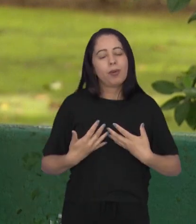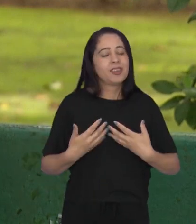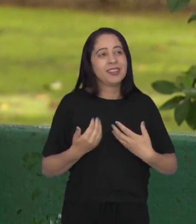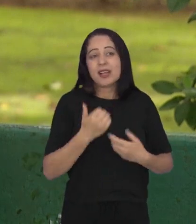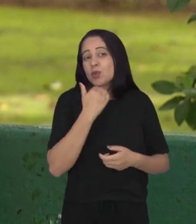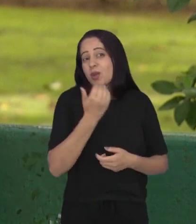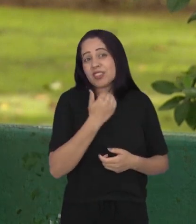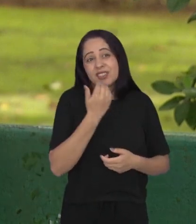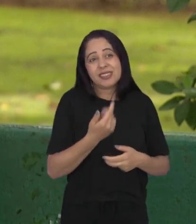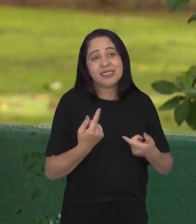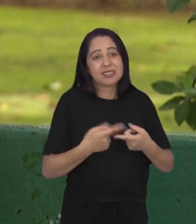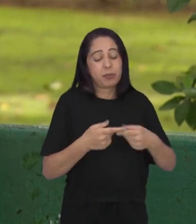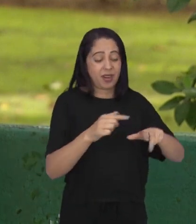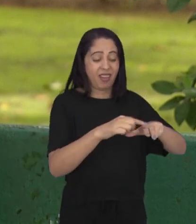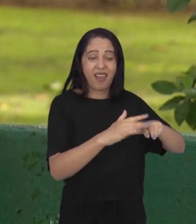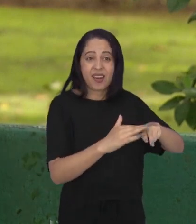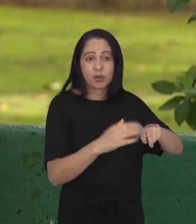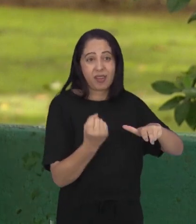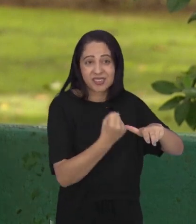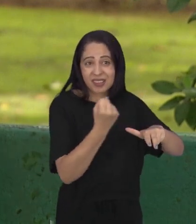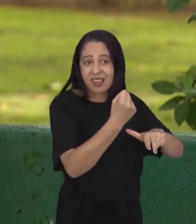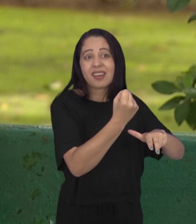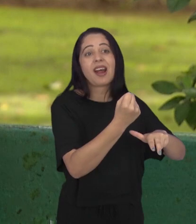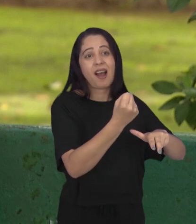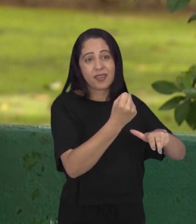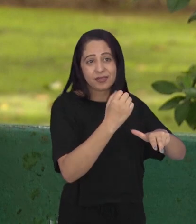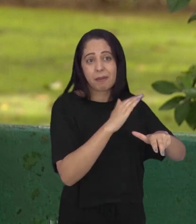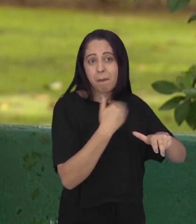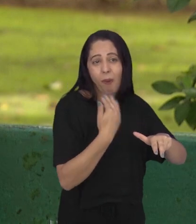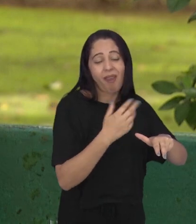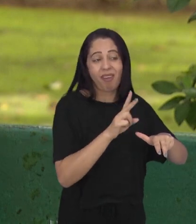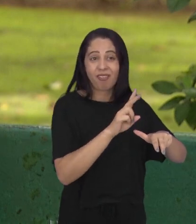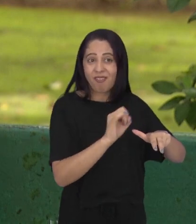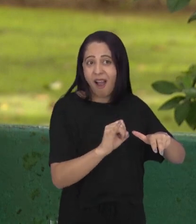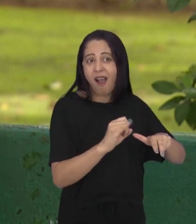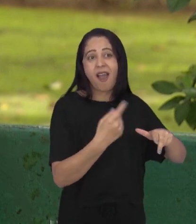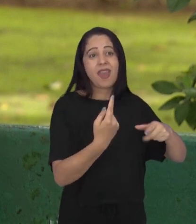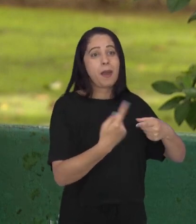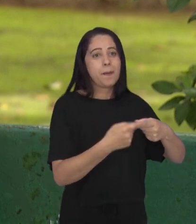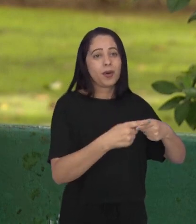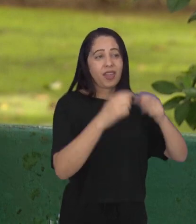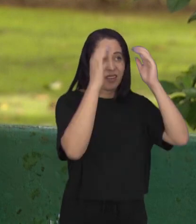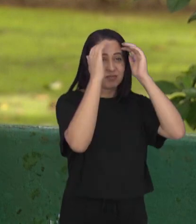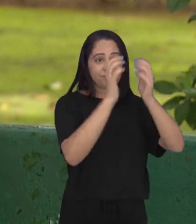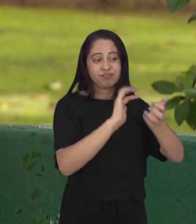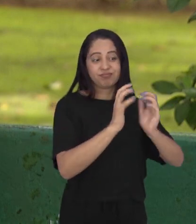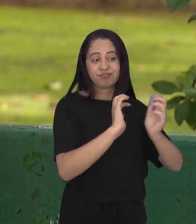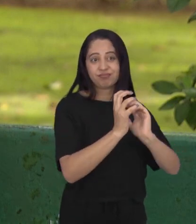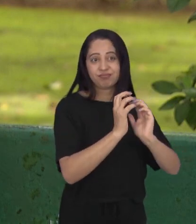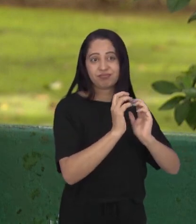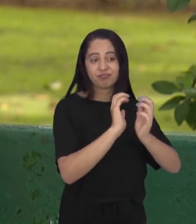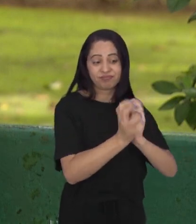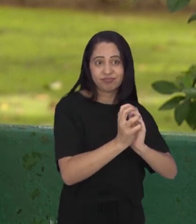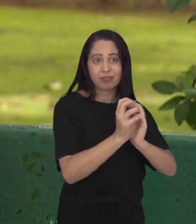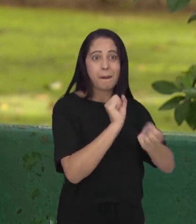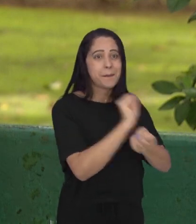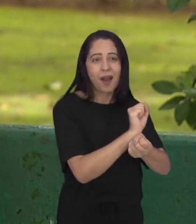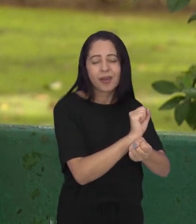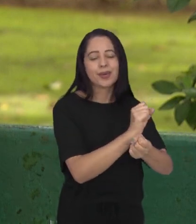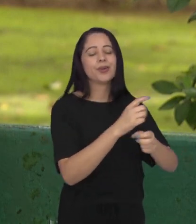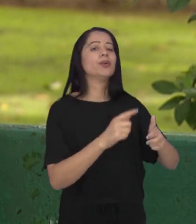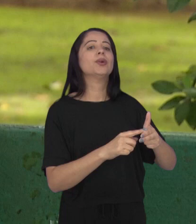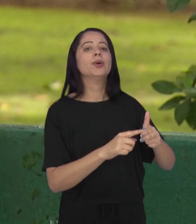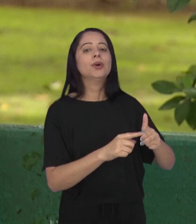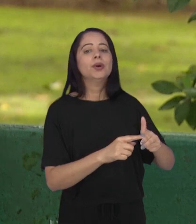sido, o infelizmente não tinha que fazer. Ele continuou se colocando à disposição, me encaminhou para uma ONG que a